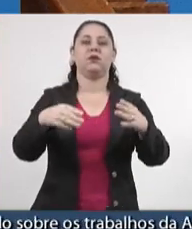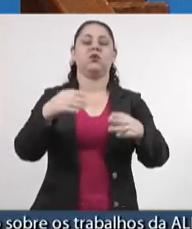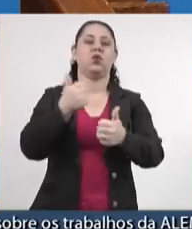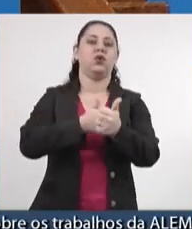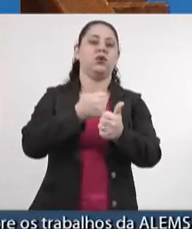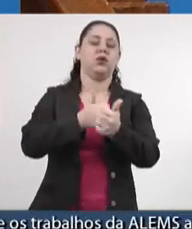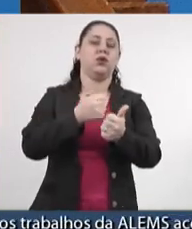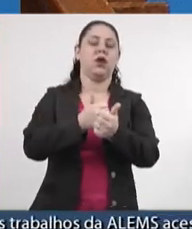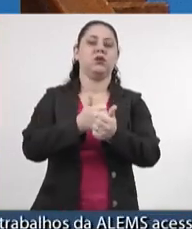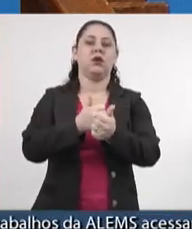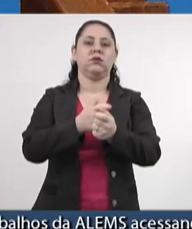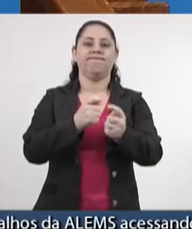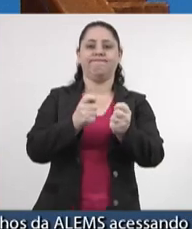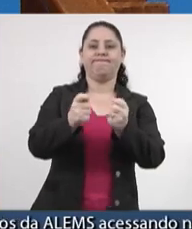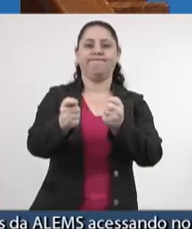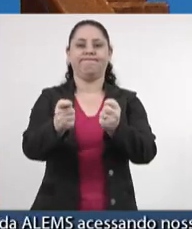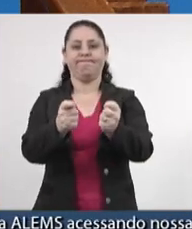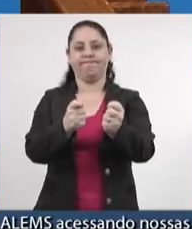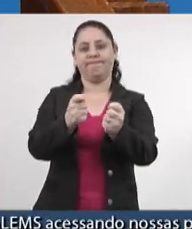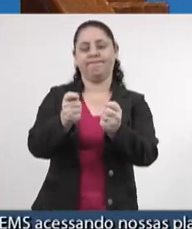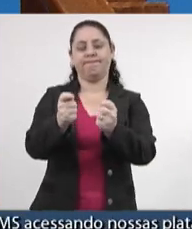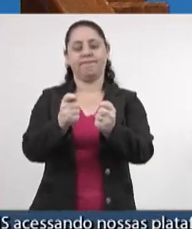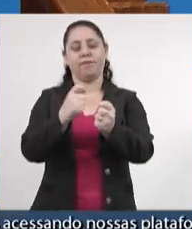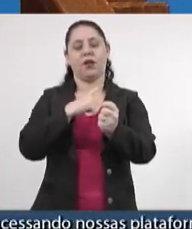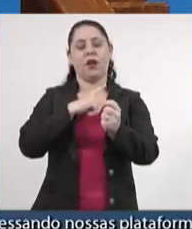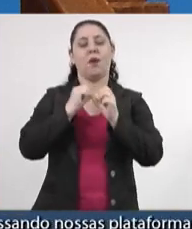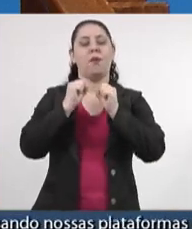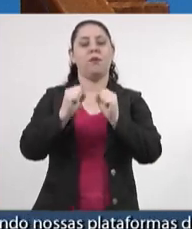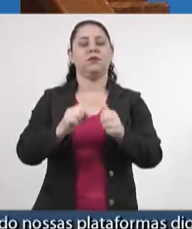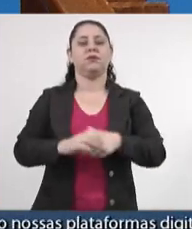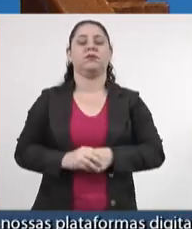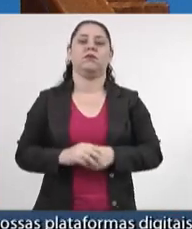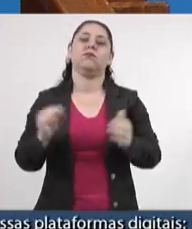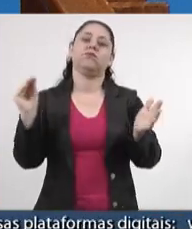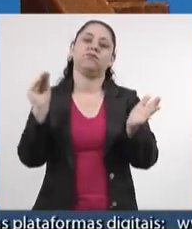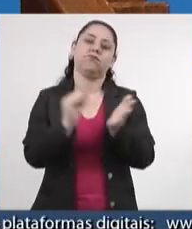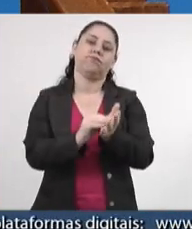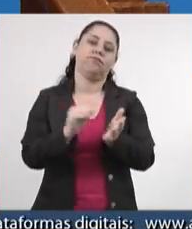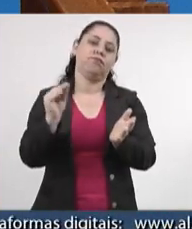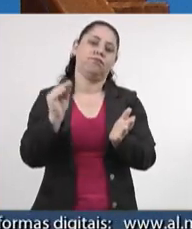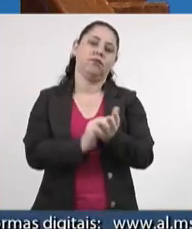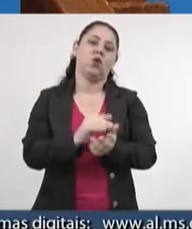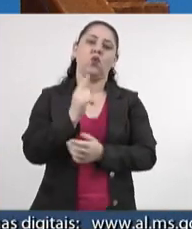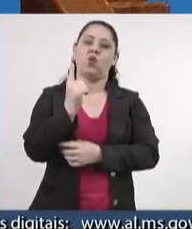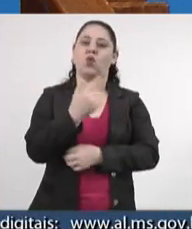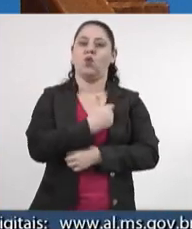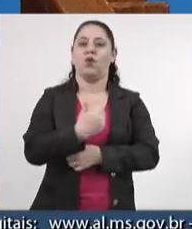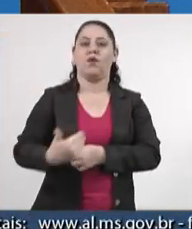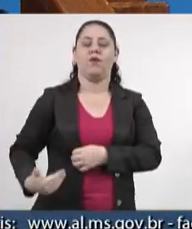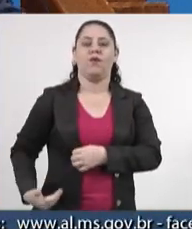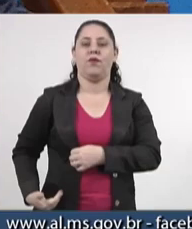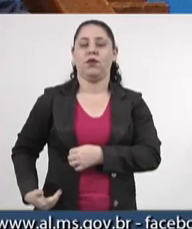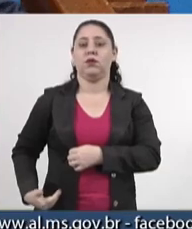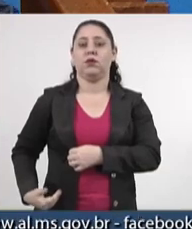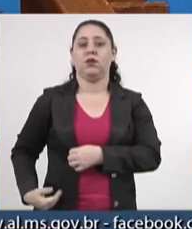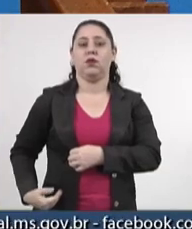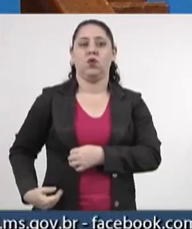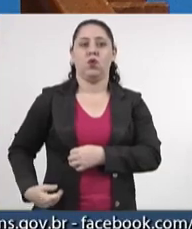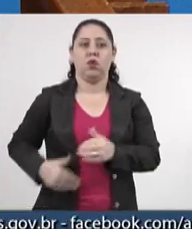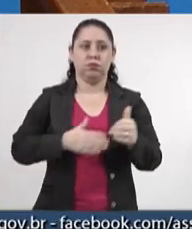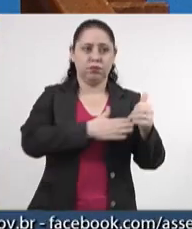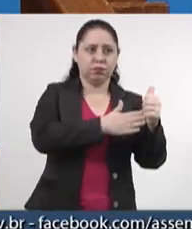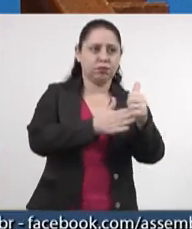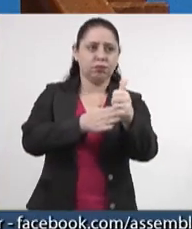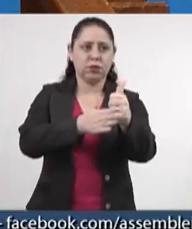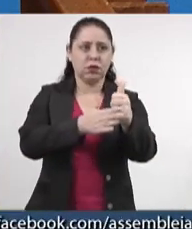tomar o controle, tentando assumir o poder. E falta um governador dar o direcionamento do